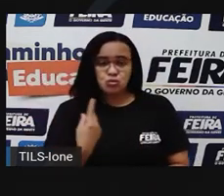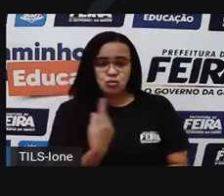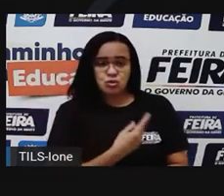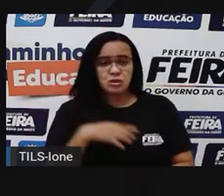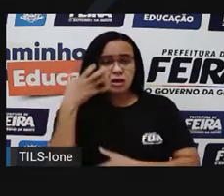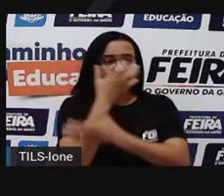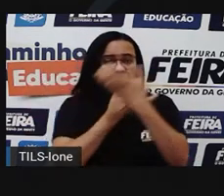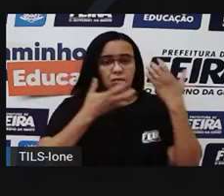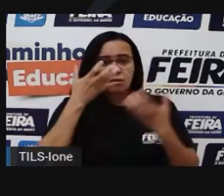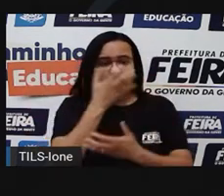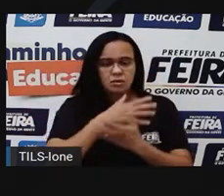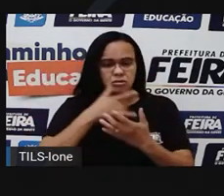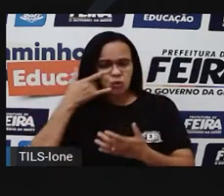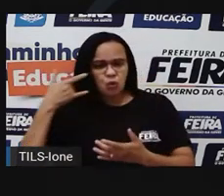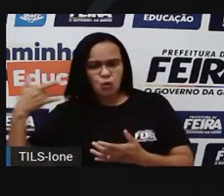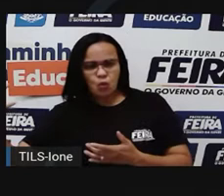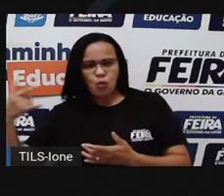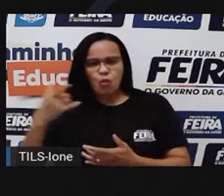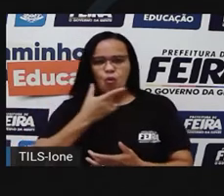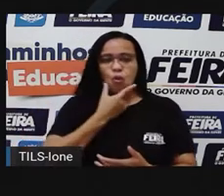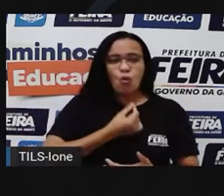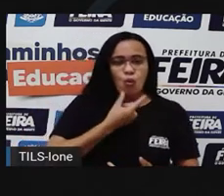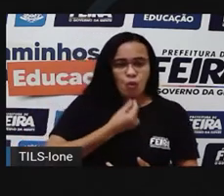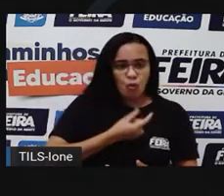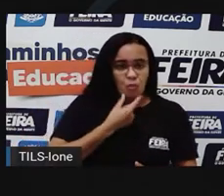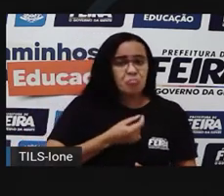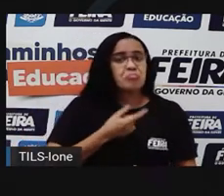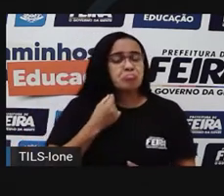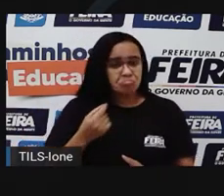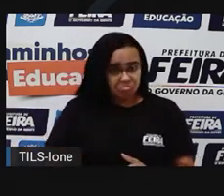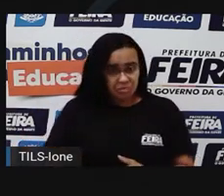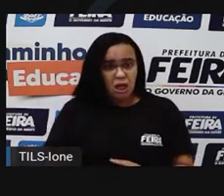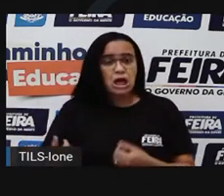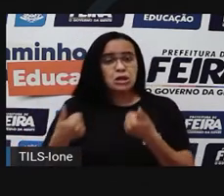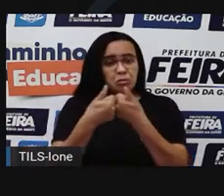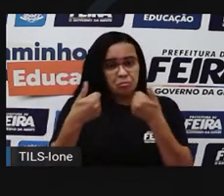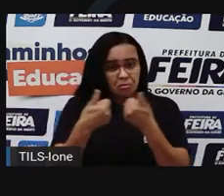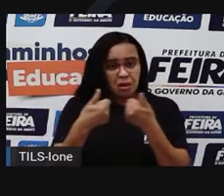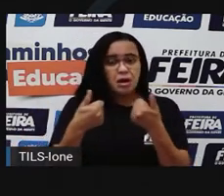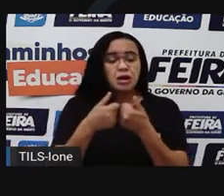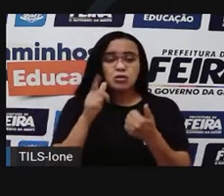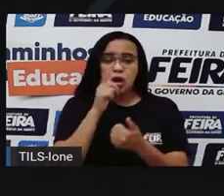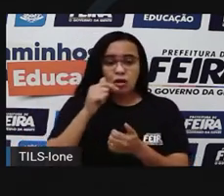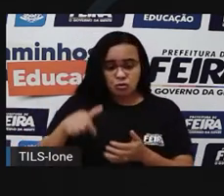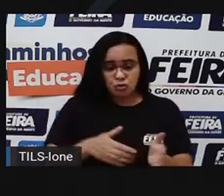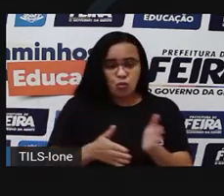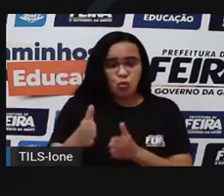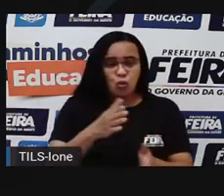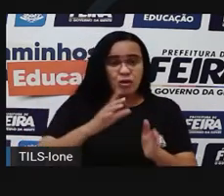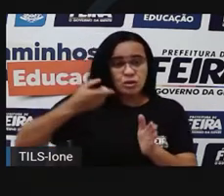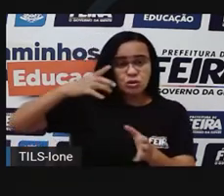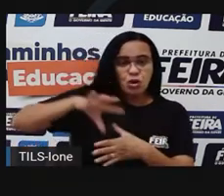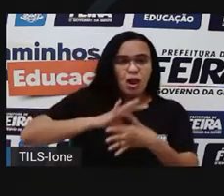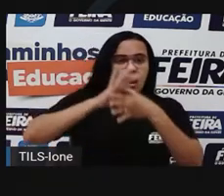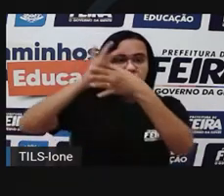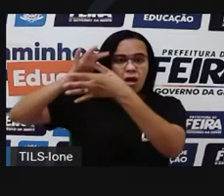para atrair os pescadores e outros homens que se aproximam dos rios e levá-los para o fundo das águas.